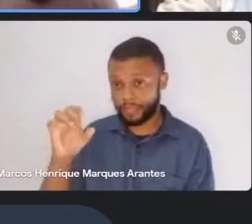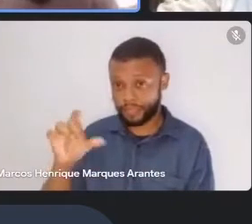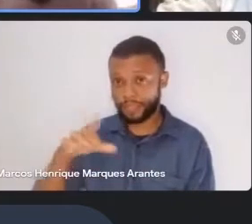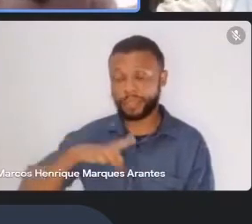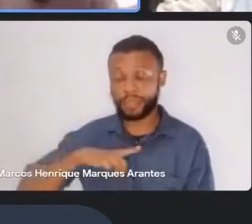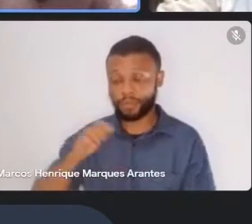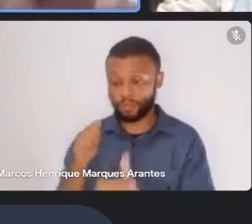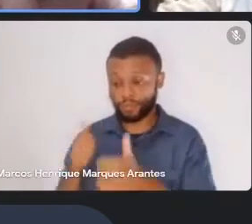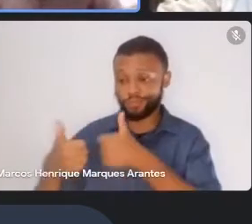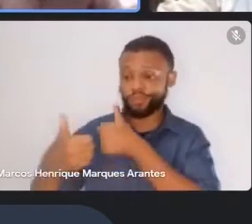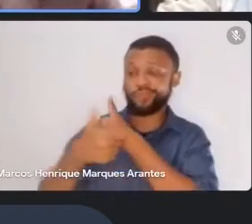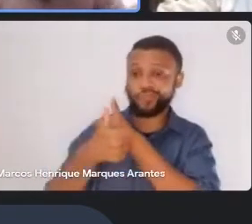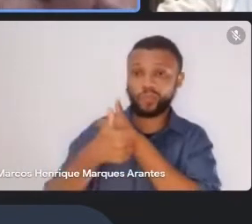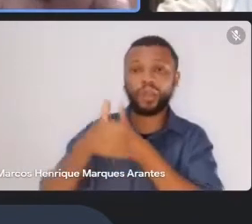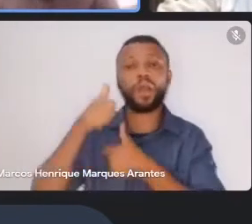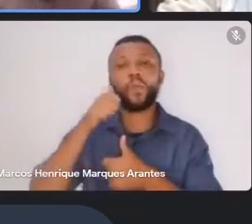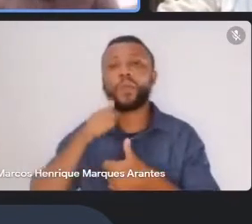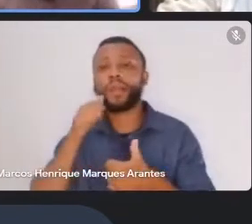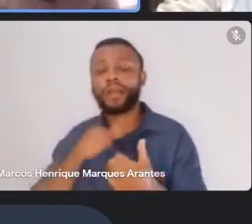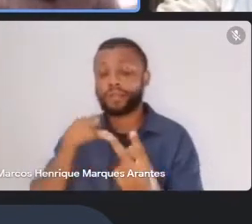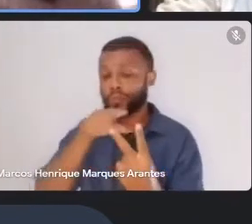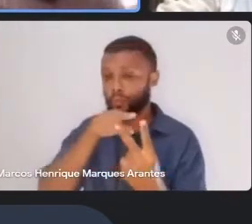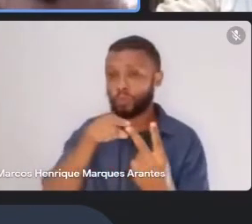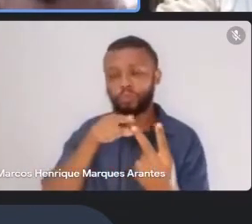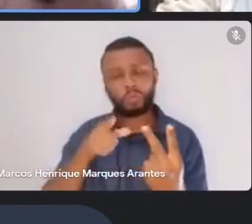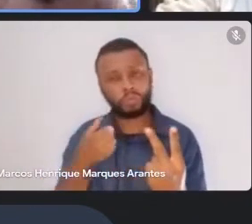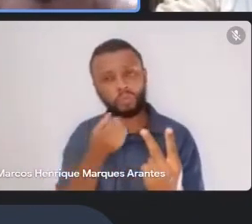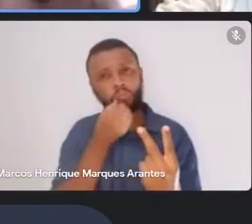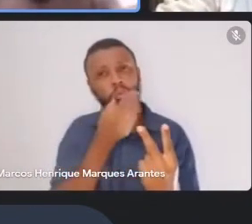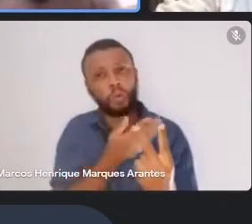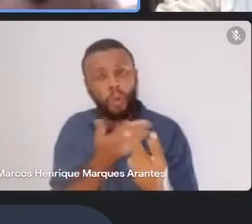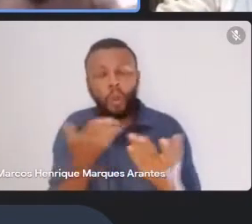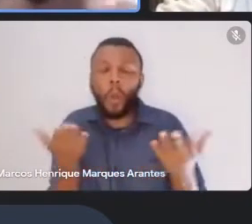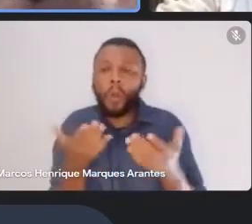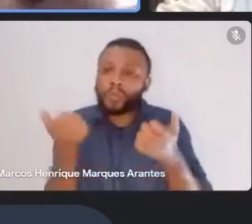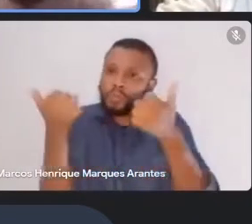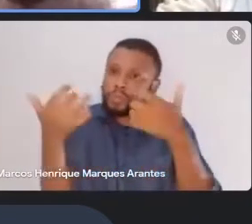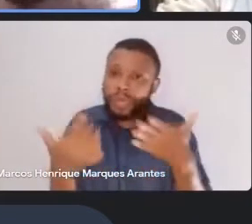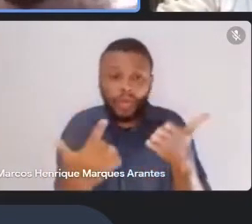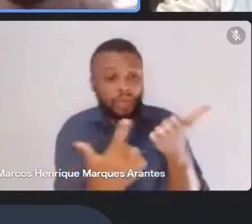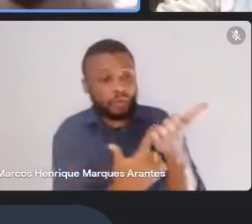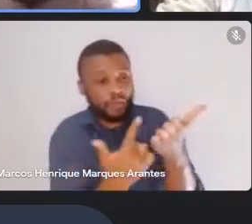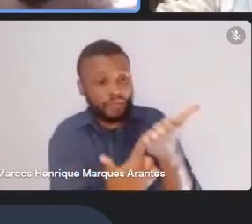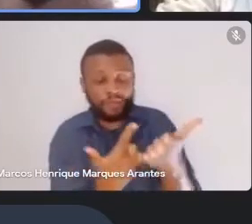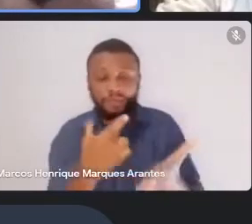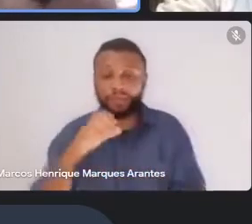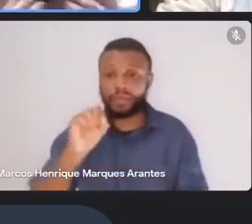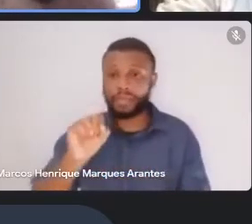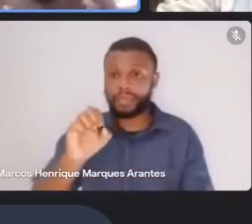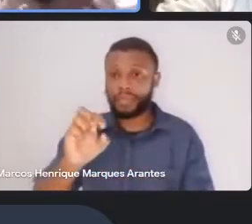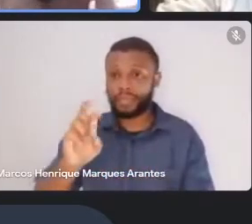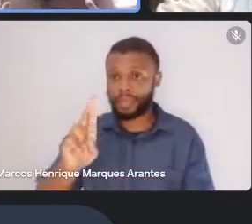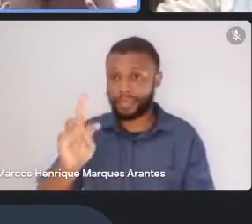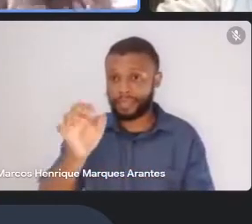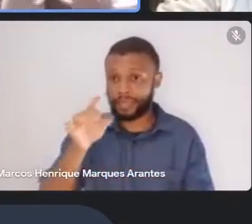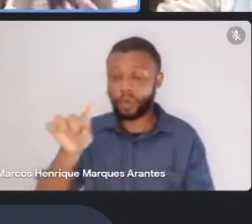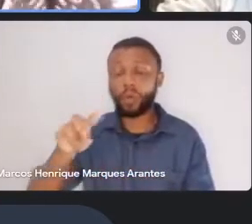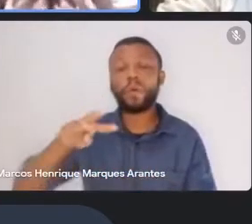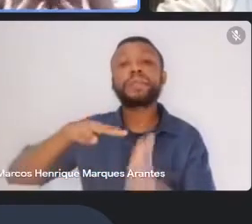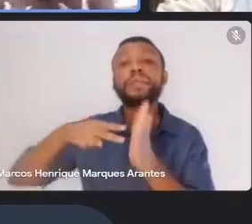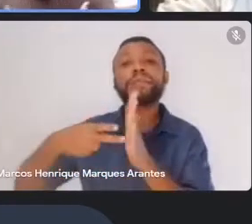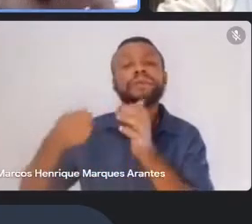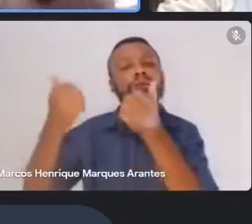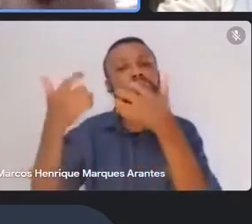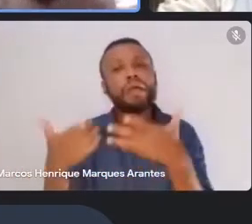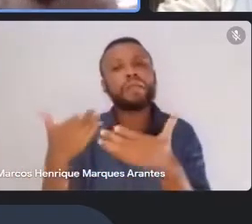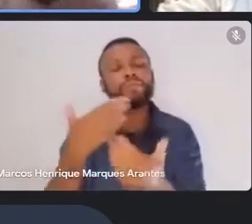que bacana isso, né? Ainda hoje se falar em sertão, ainda hoje se falar em exclusão. Regina e Noilto,